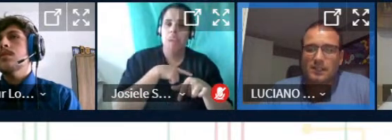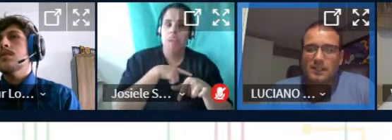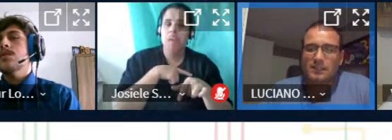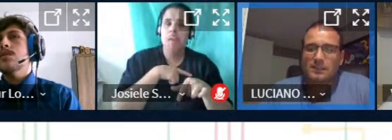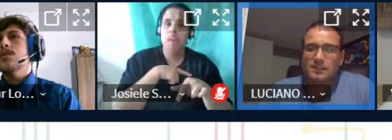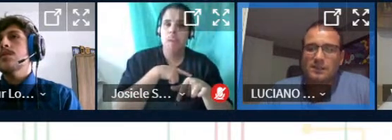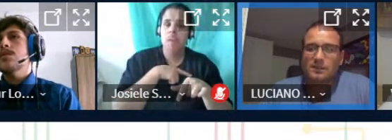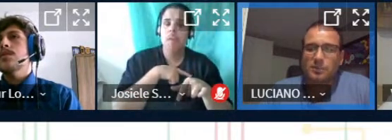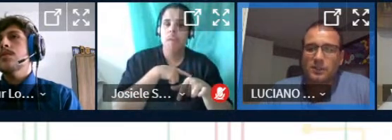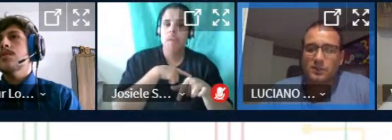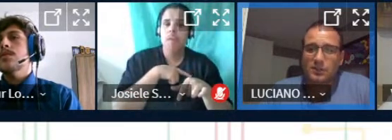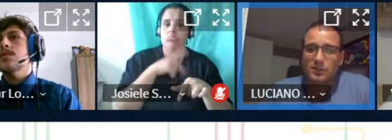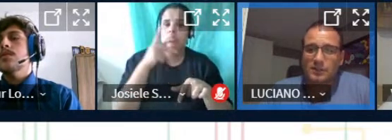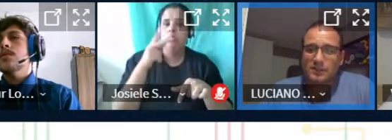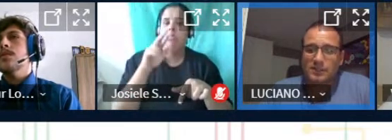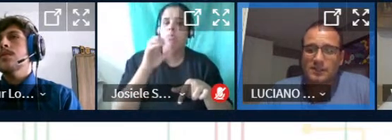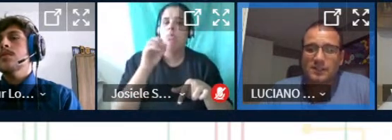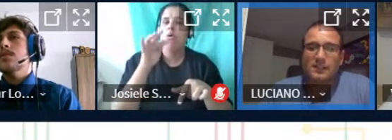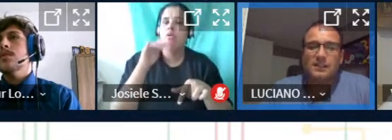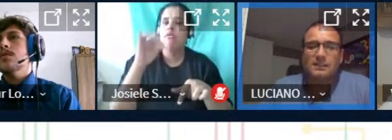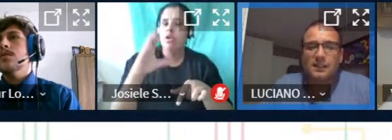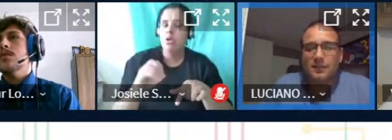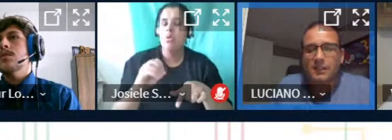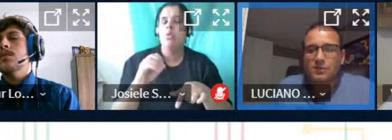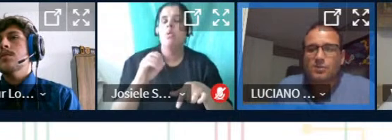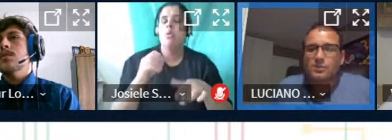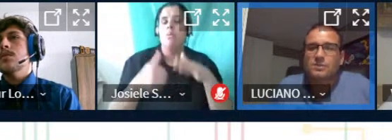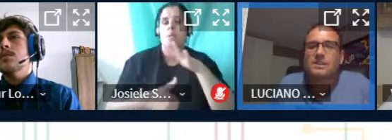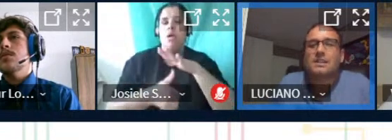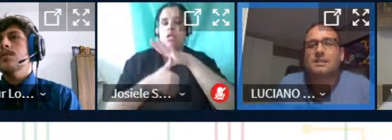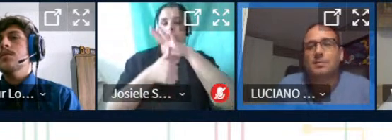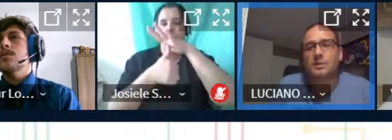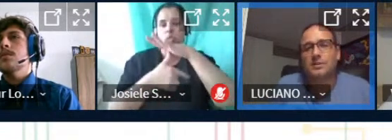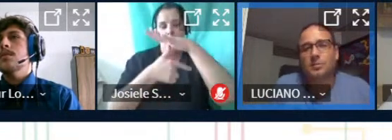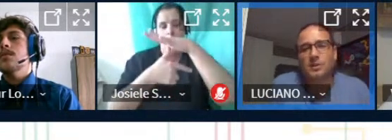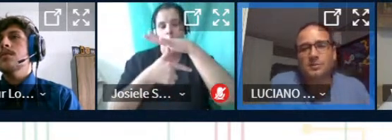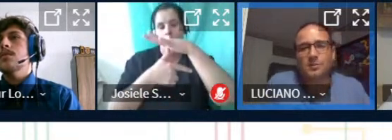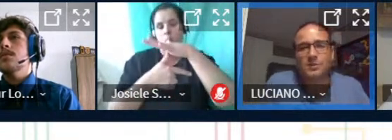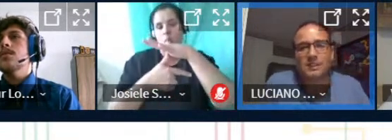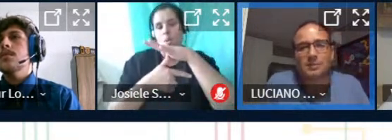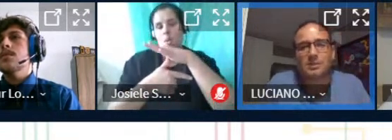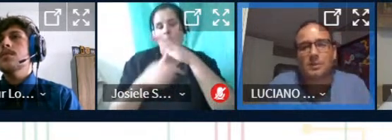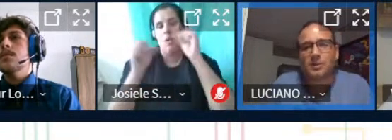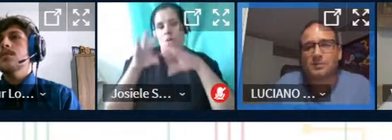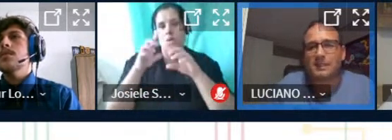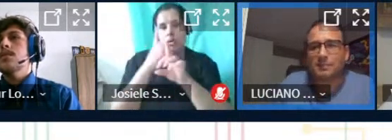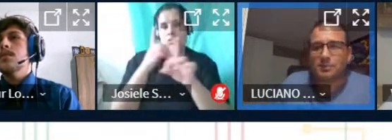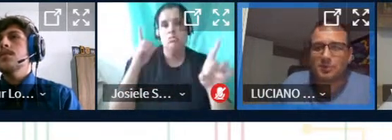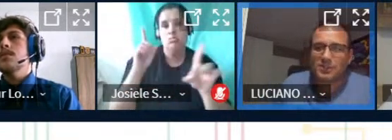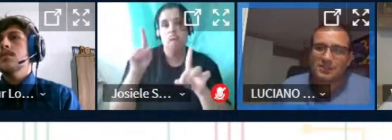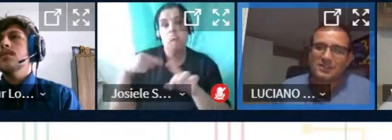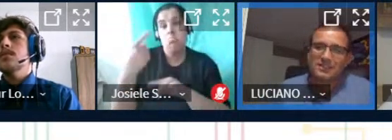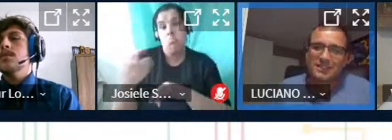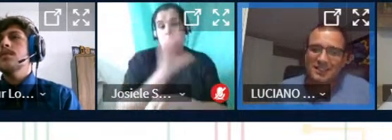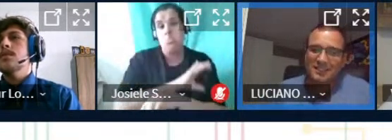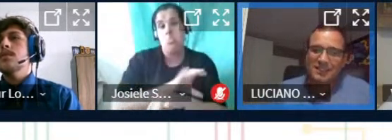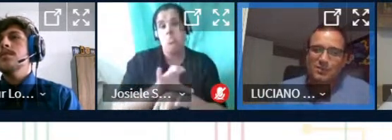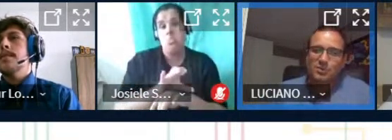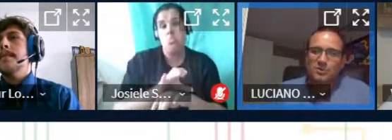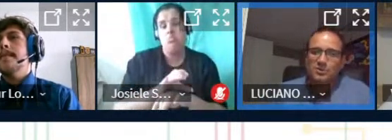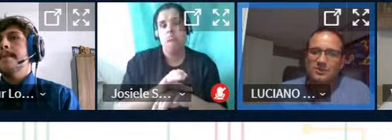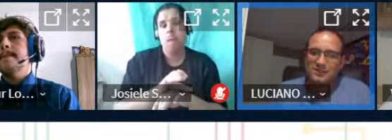profícuo na pró-reitoria de educação à distância tem vários cursos e isso aí pode ser um próximo curso de repente uma próxima etapa do projeto